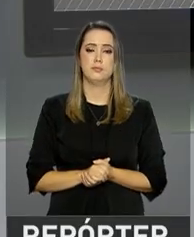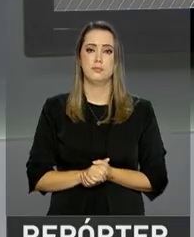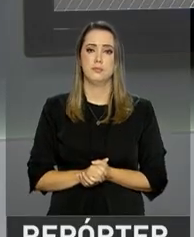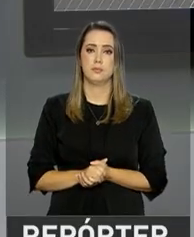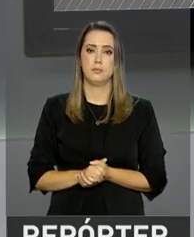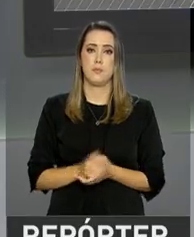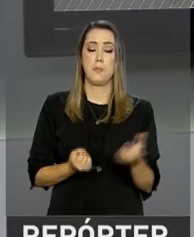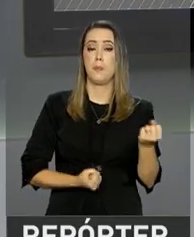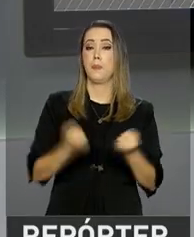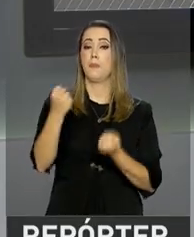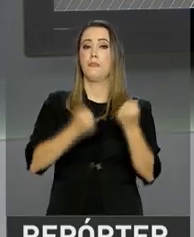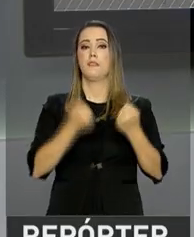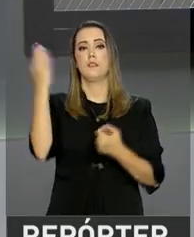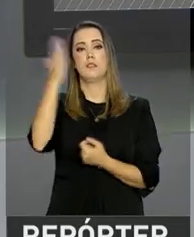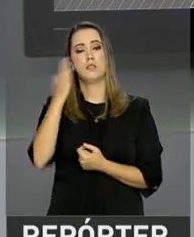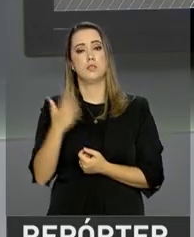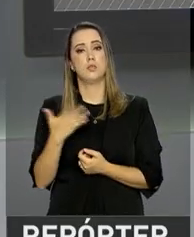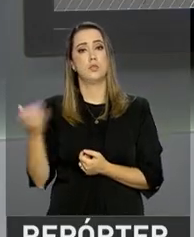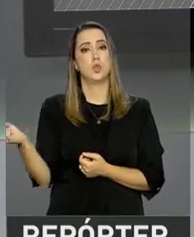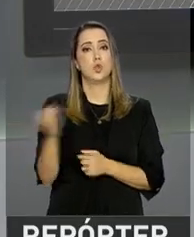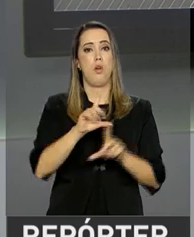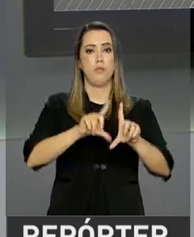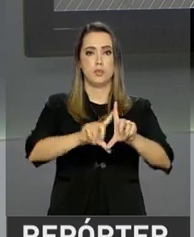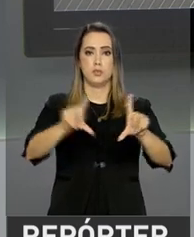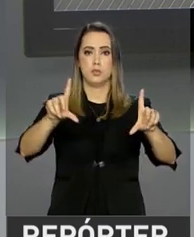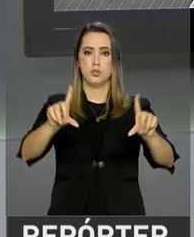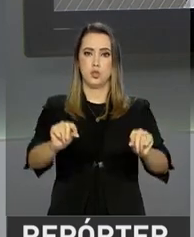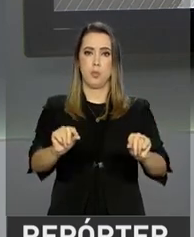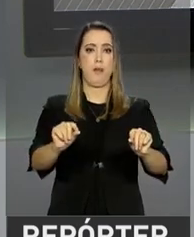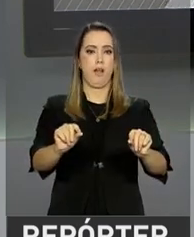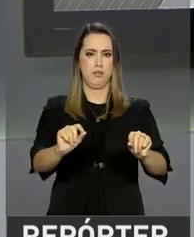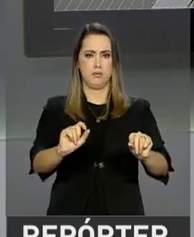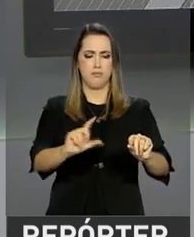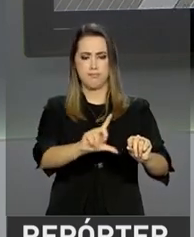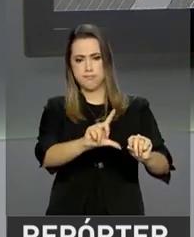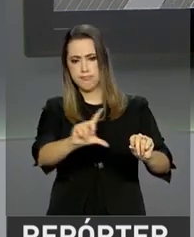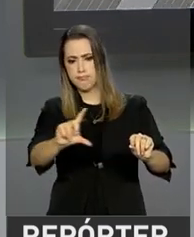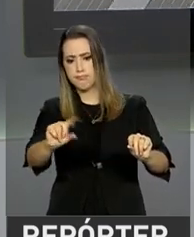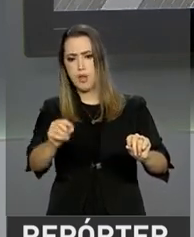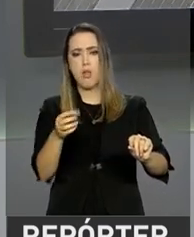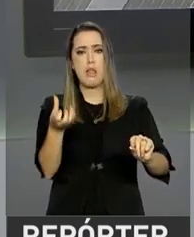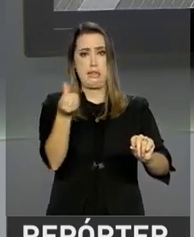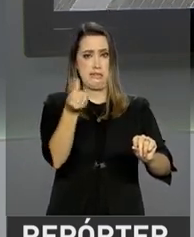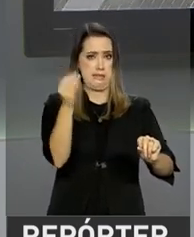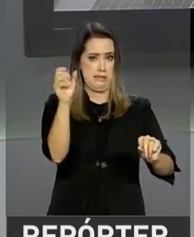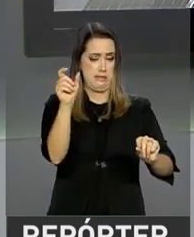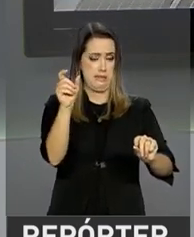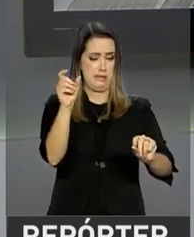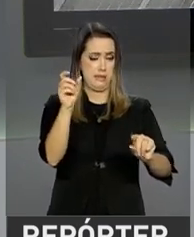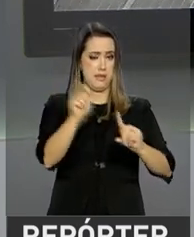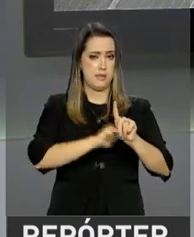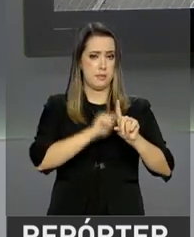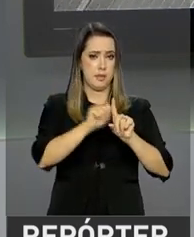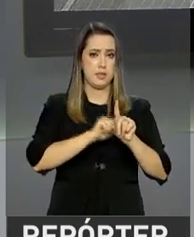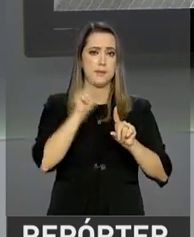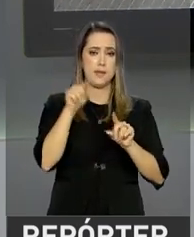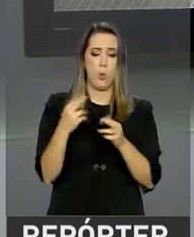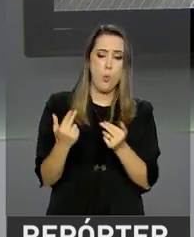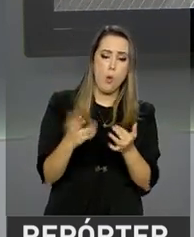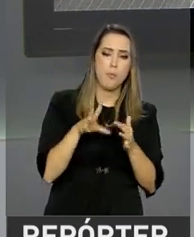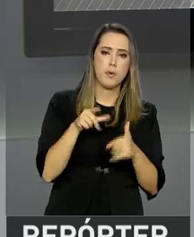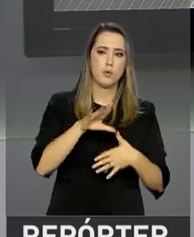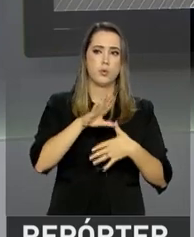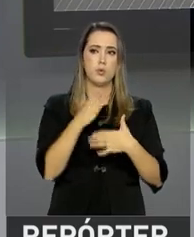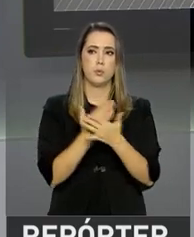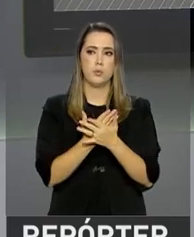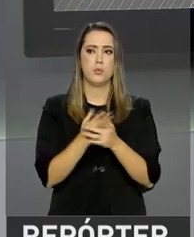Os veículos brasileiros vão ganhar novas placas daqui a seis meses. O modelo que será usado é um padrão para todos os países do Mercosul.